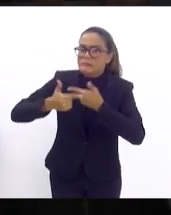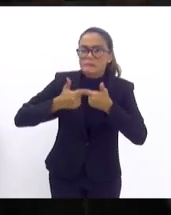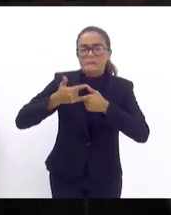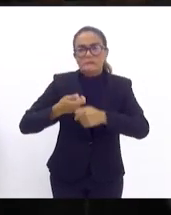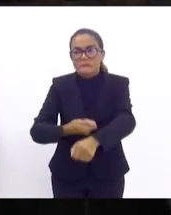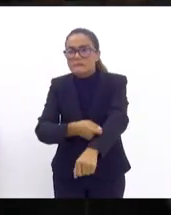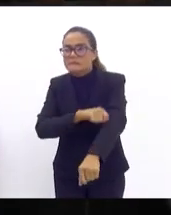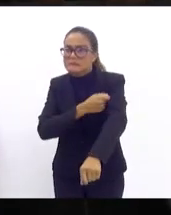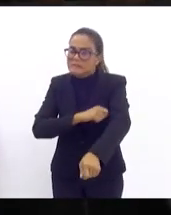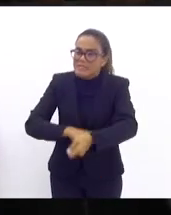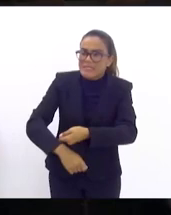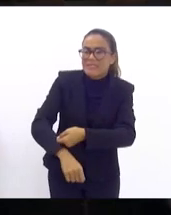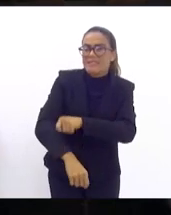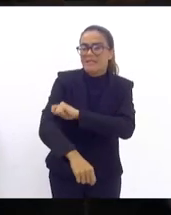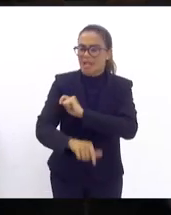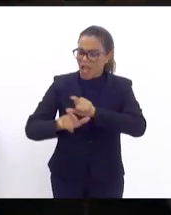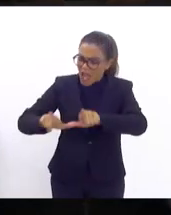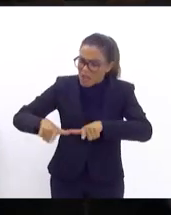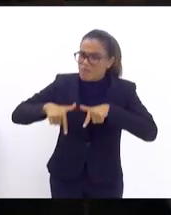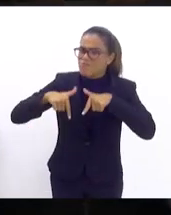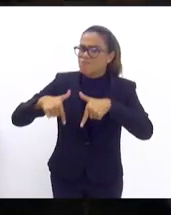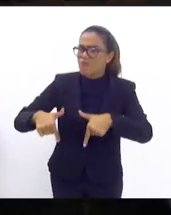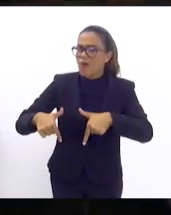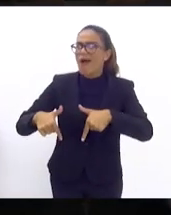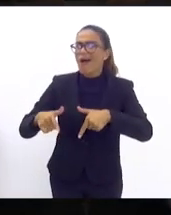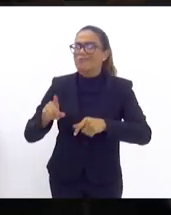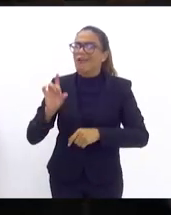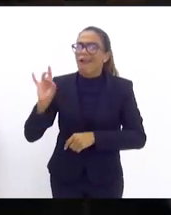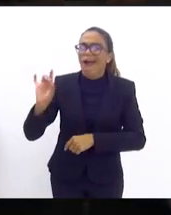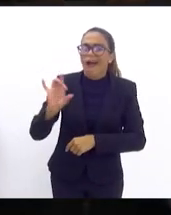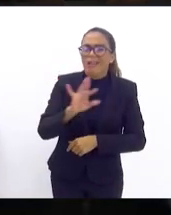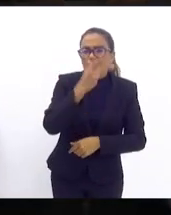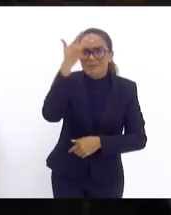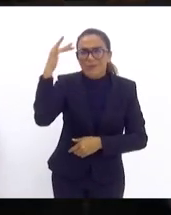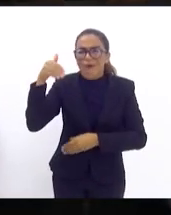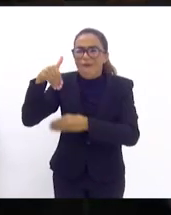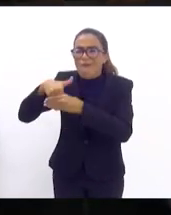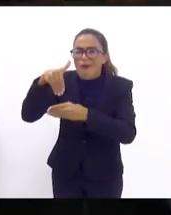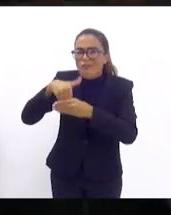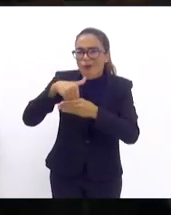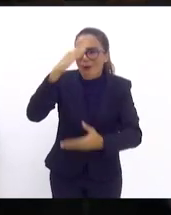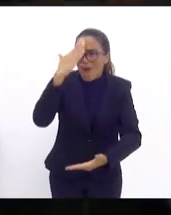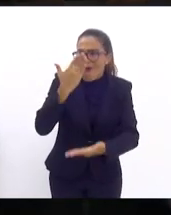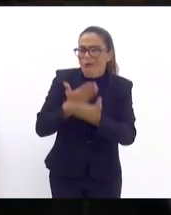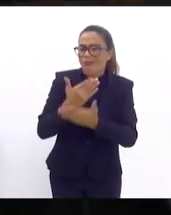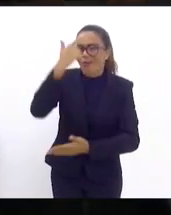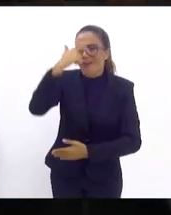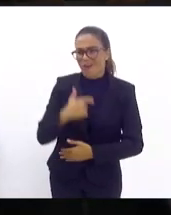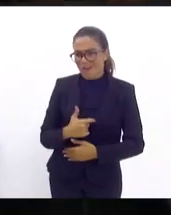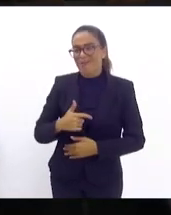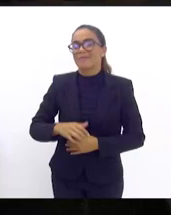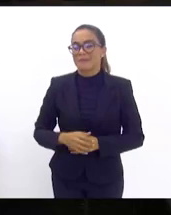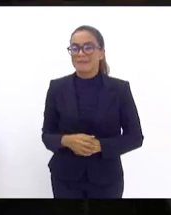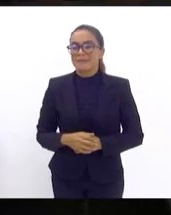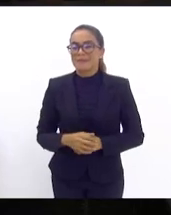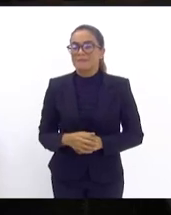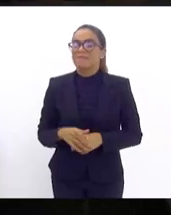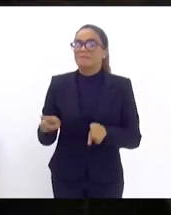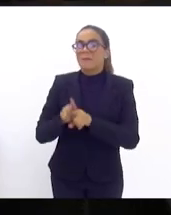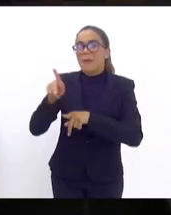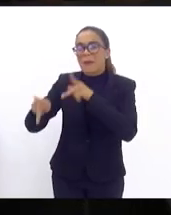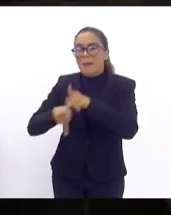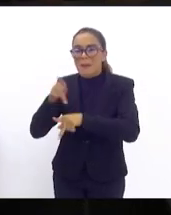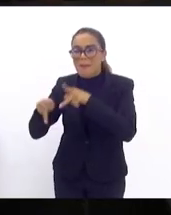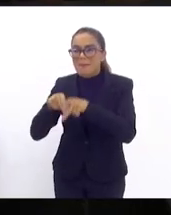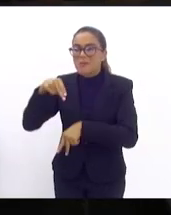muito atuante pra honrar cada votinho de confiança as pessoas que confiaram no nosso trabalho é a população de